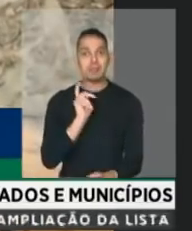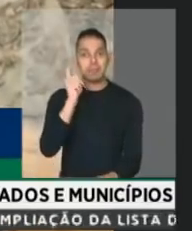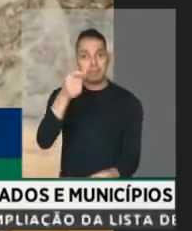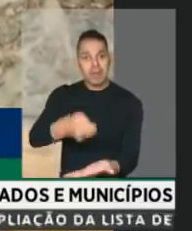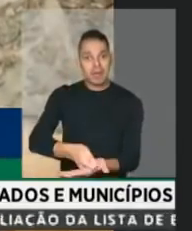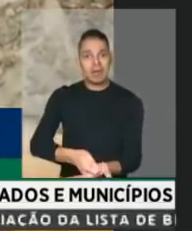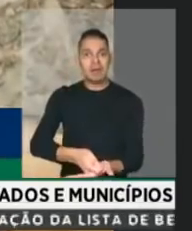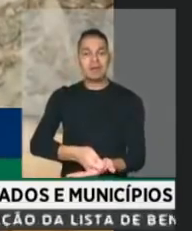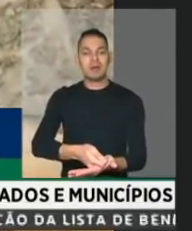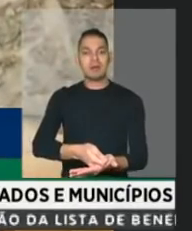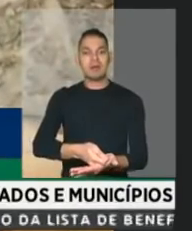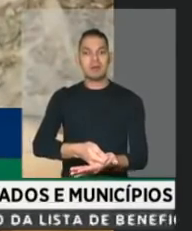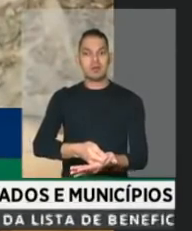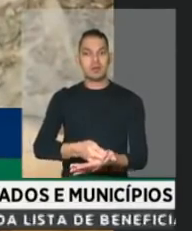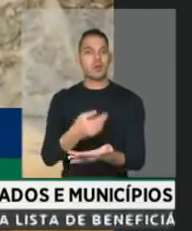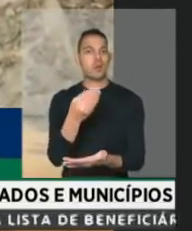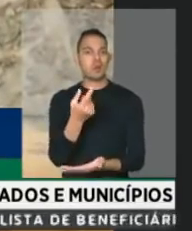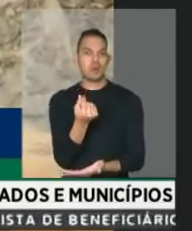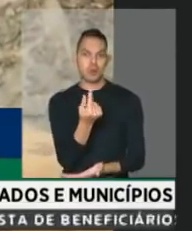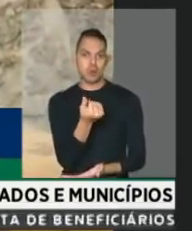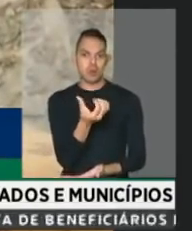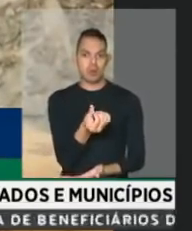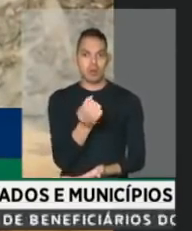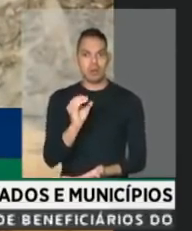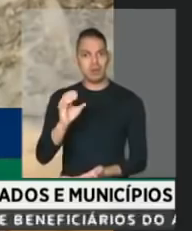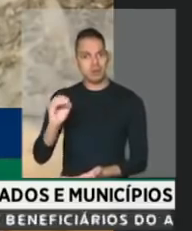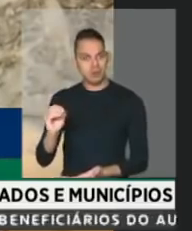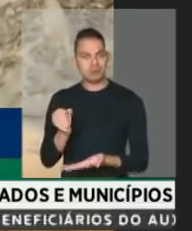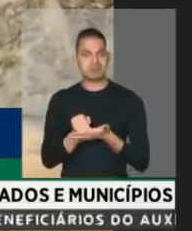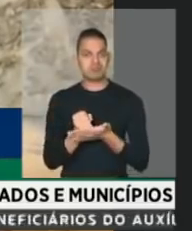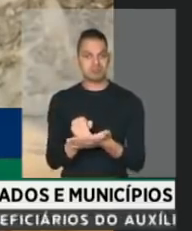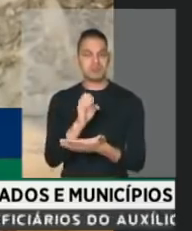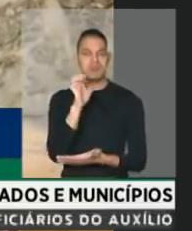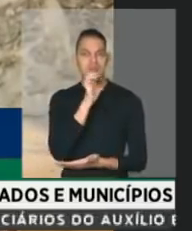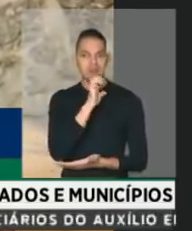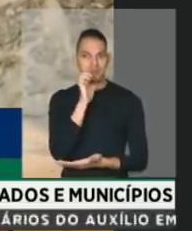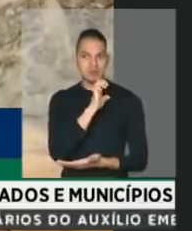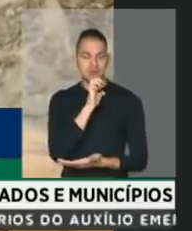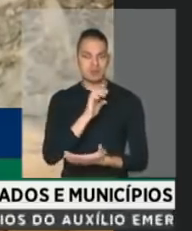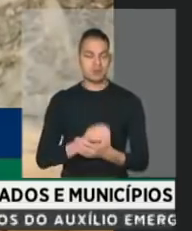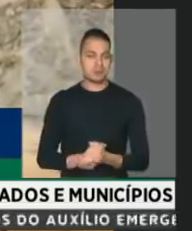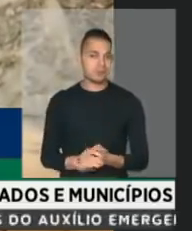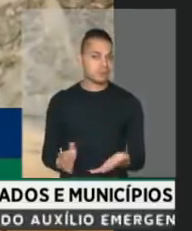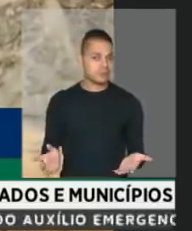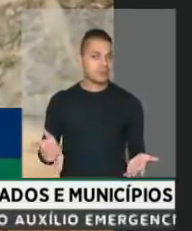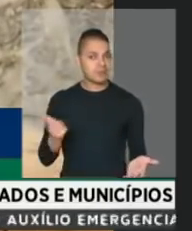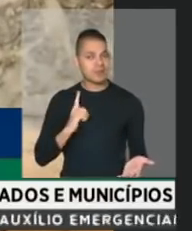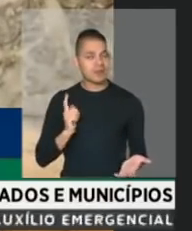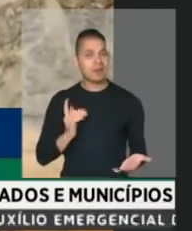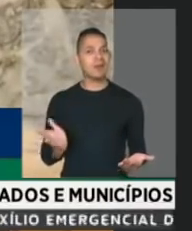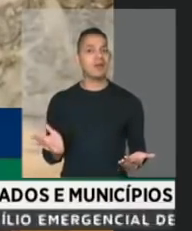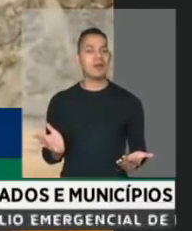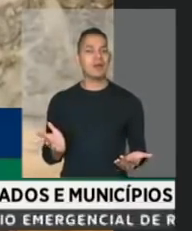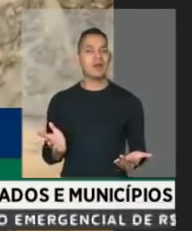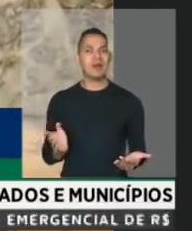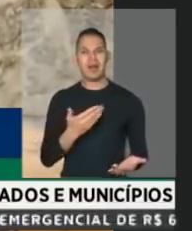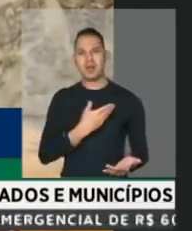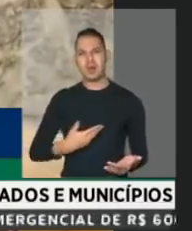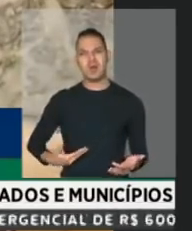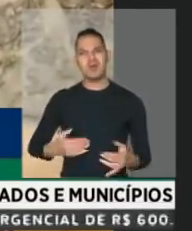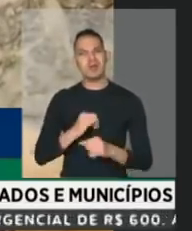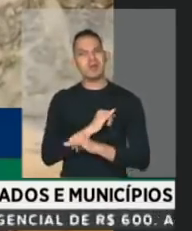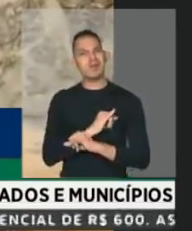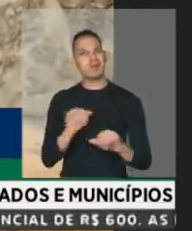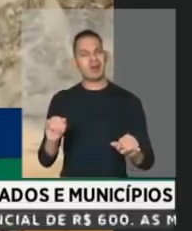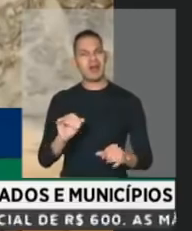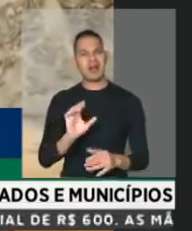o abono emergencial, o recurso, o auxílio emergencial, a renda mínima emergencial. E aí o governo diz que precisa de